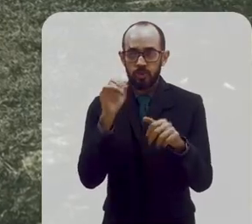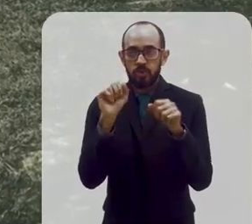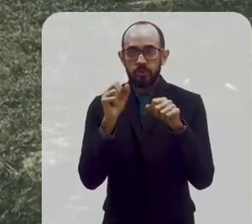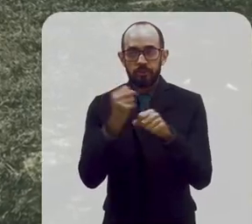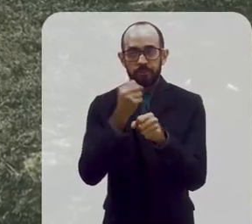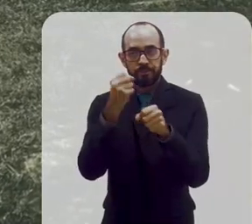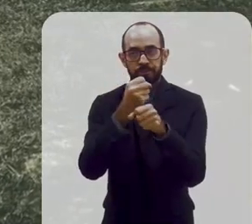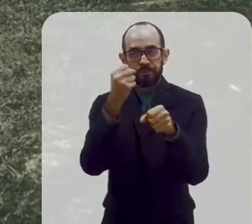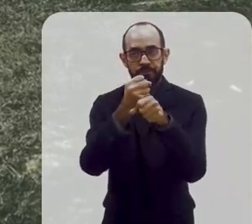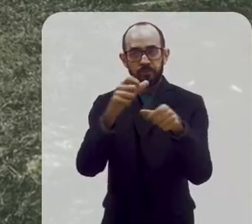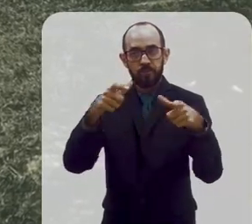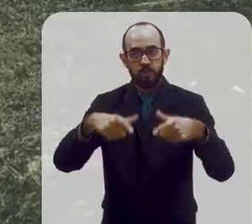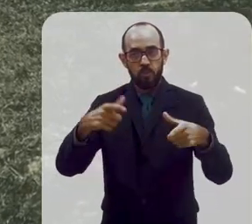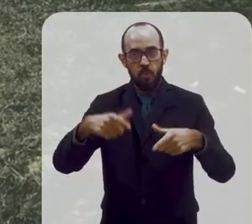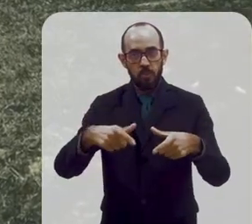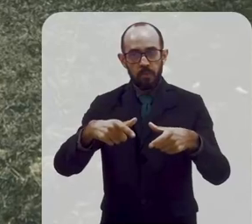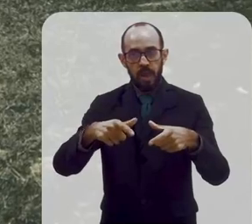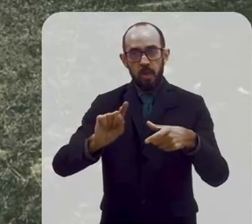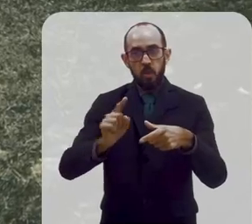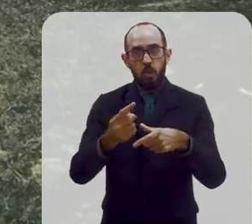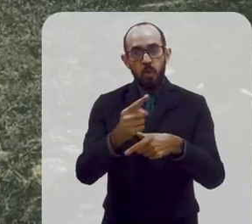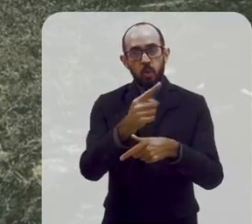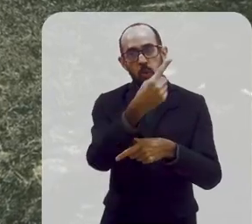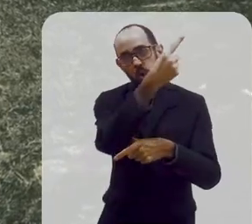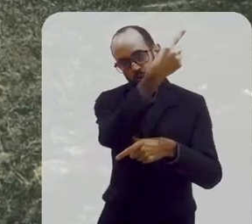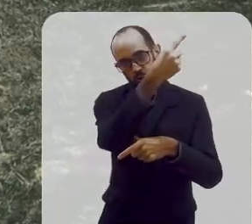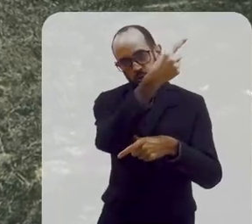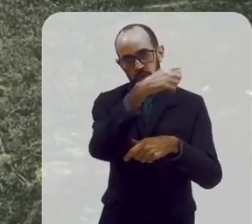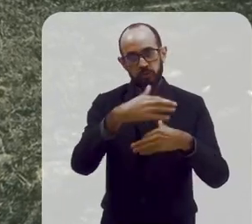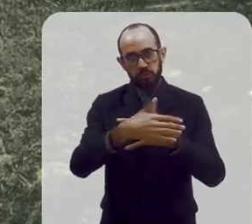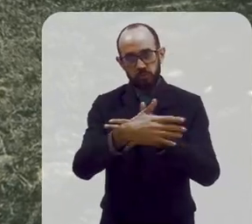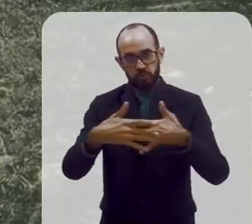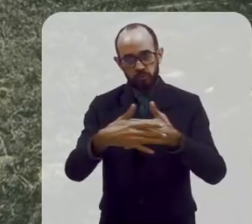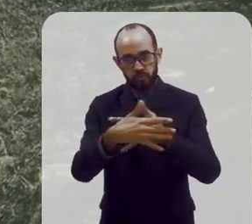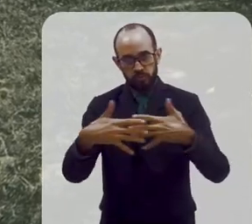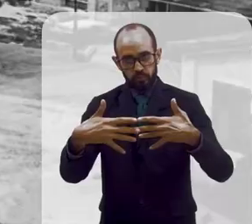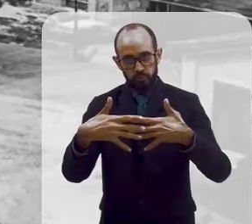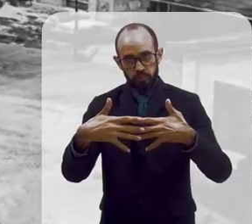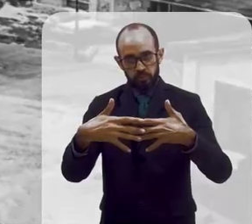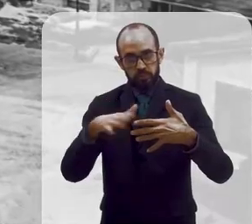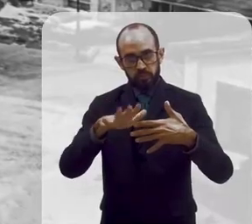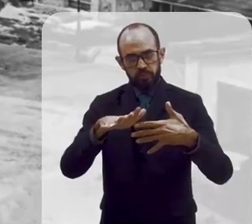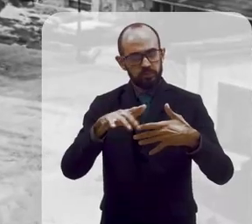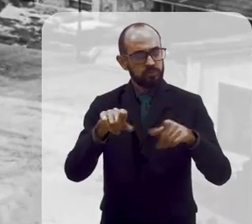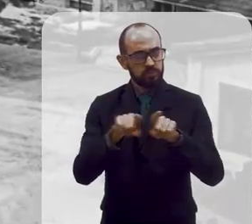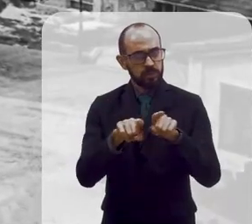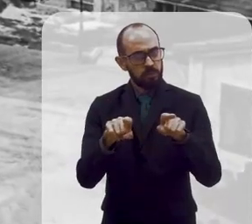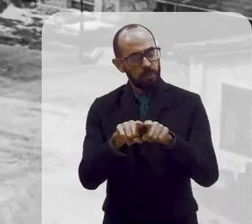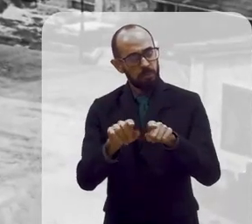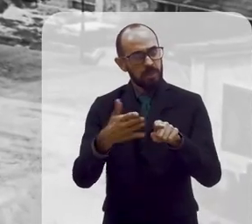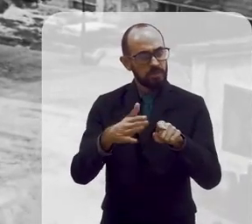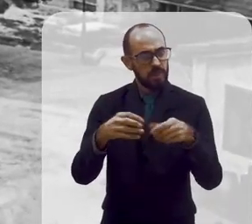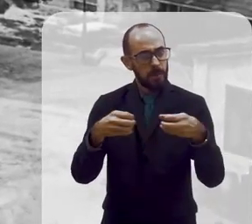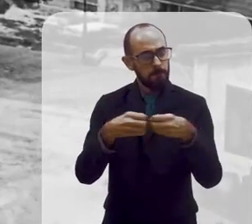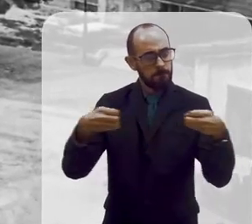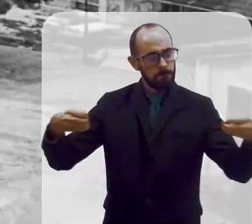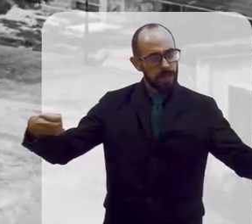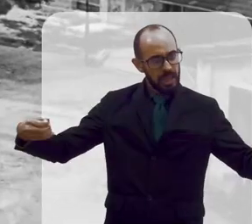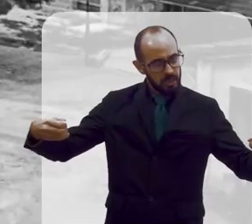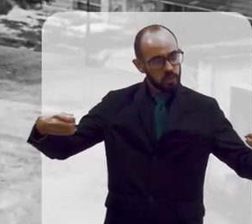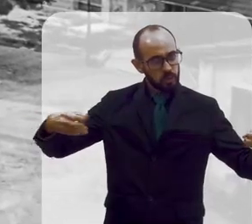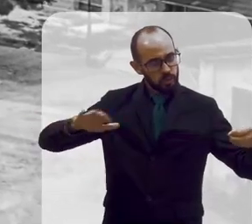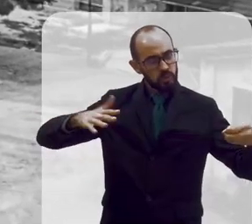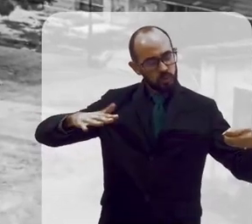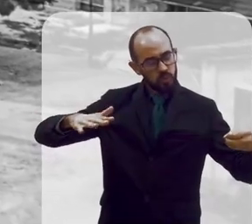resolveram construir numa região afastada, relativamente afastada do centro, mas que não ficasse muito distante. E aí